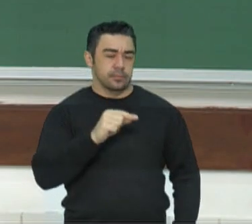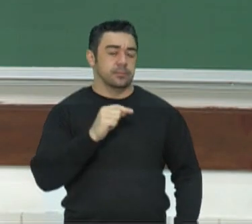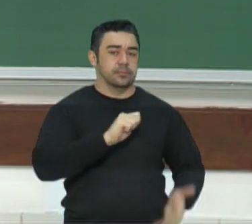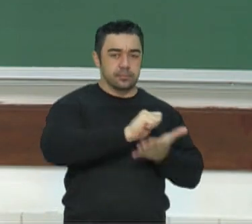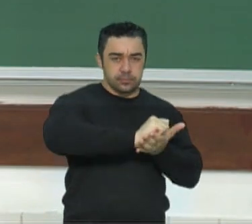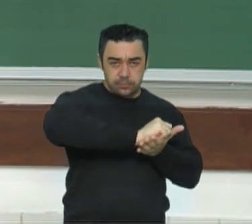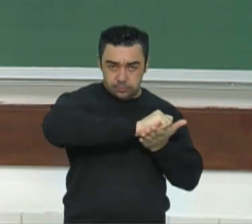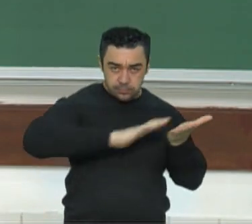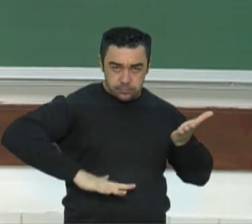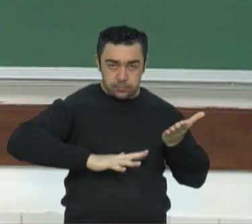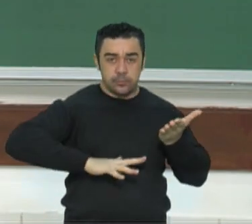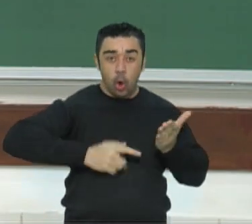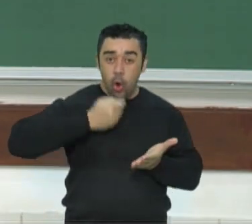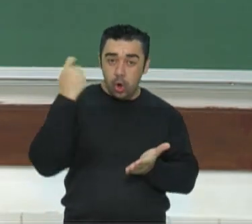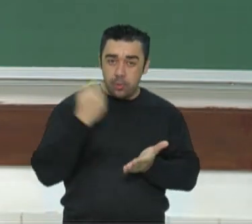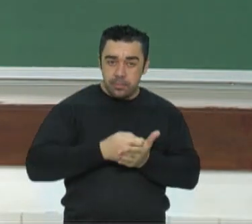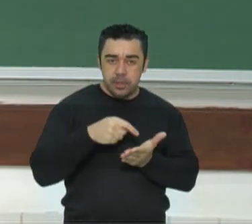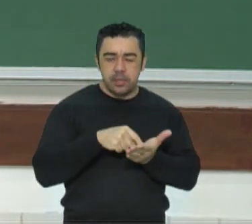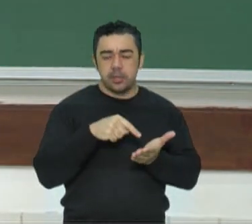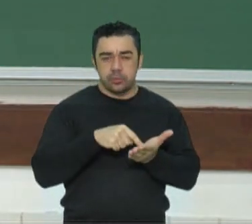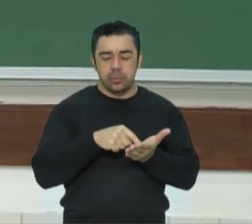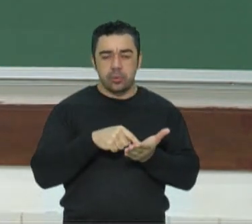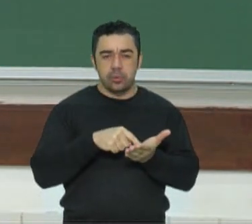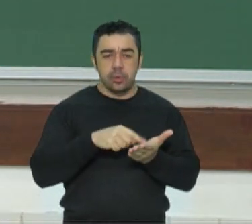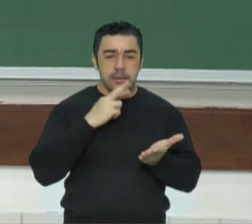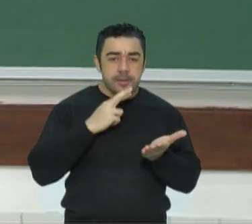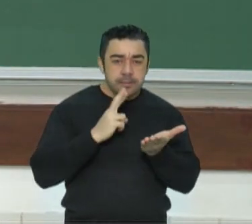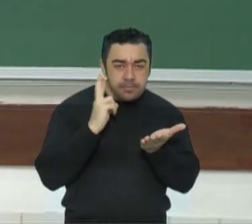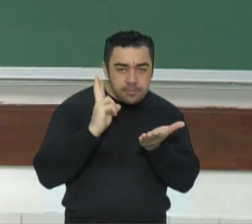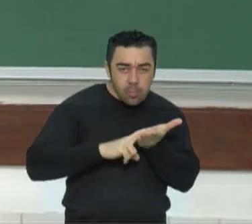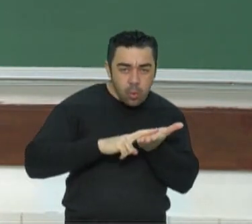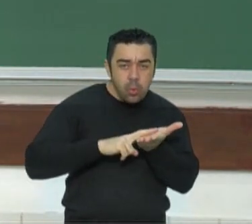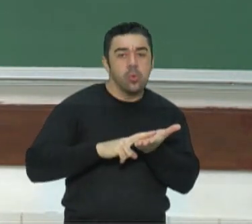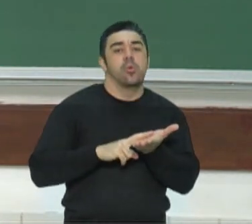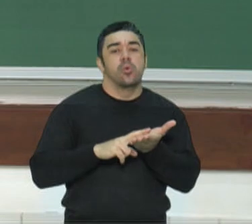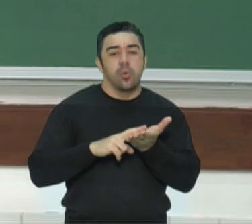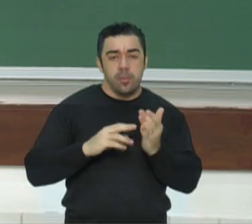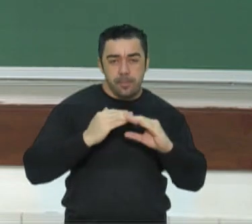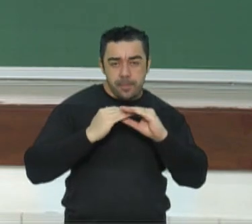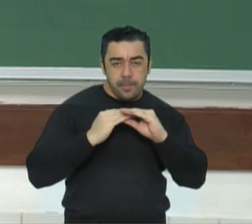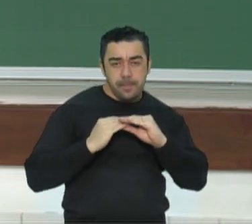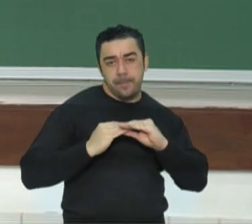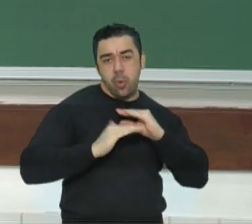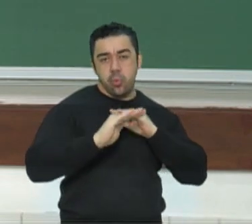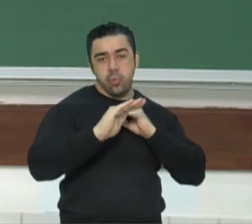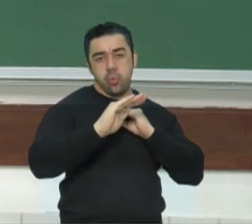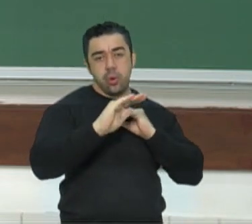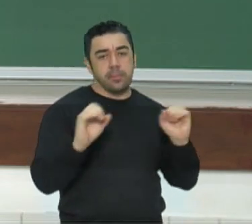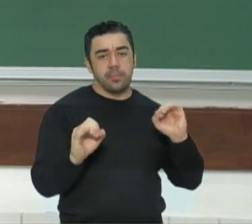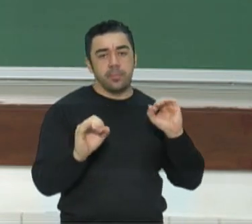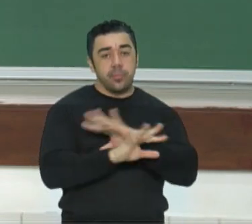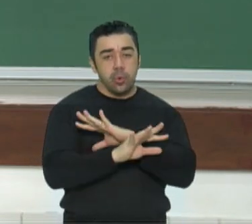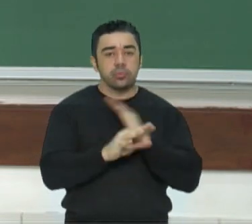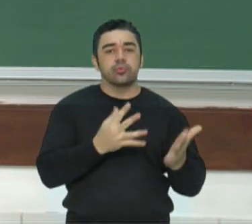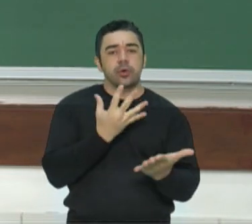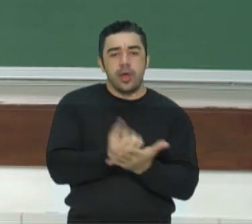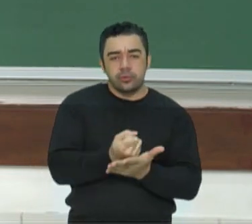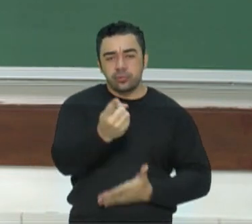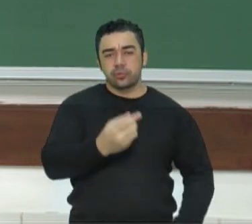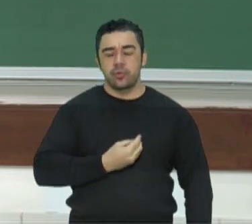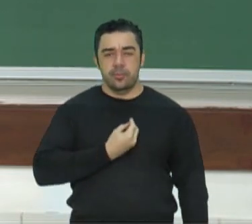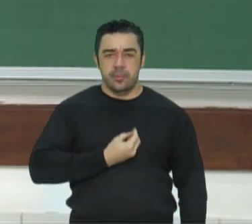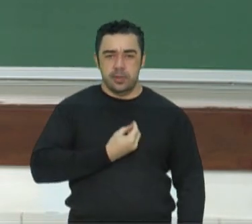fazer a atividade obrigatória referente a esta aula. Lembre-se de clicar no link da atividade, responder as